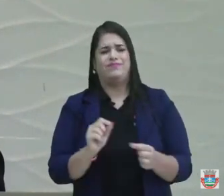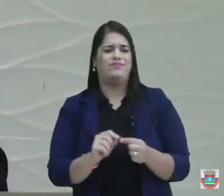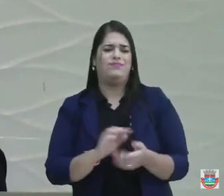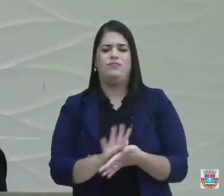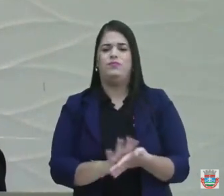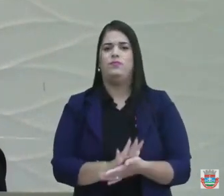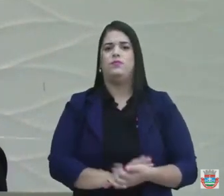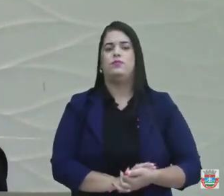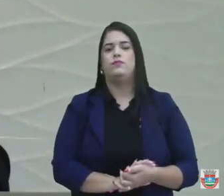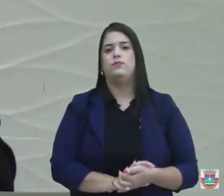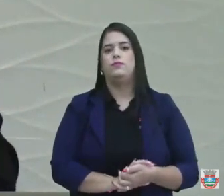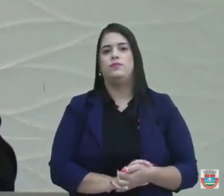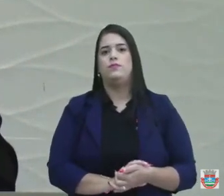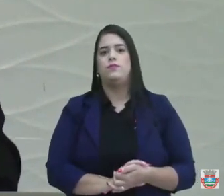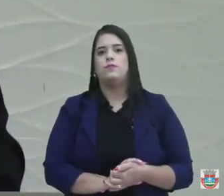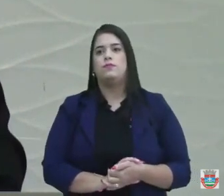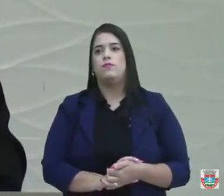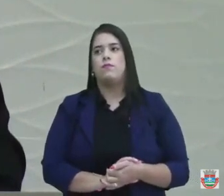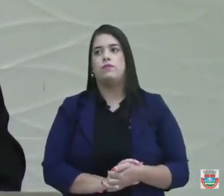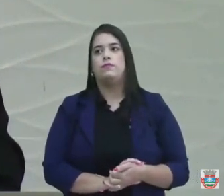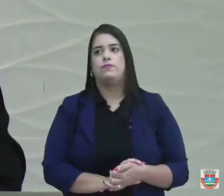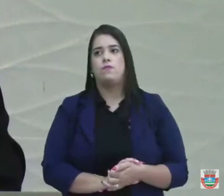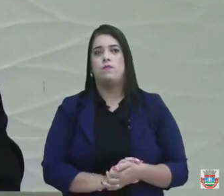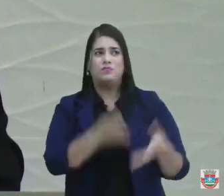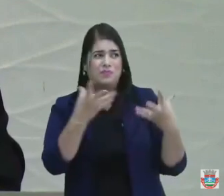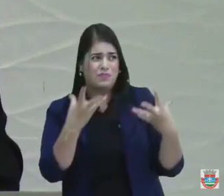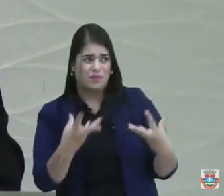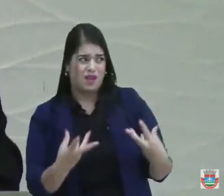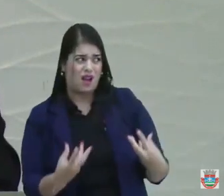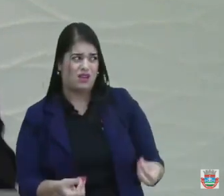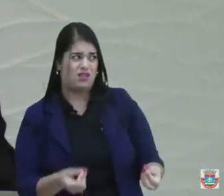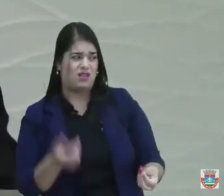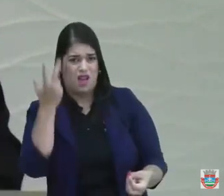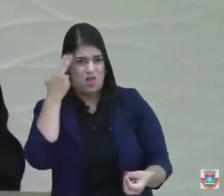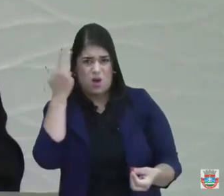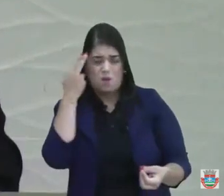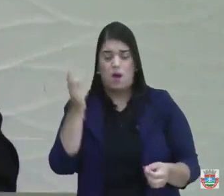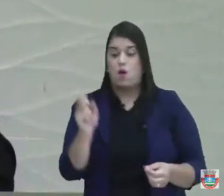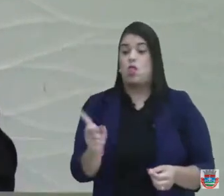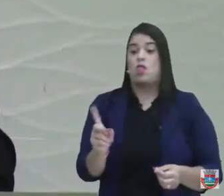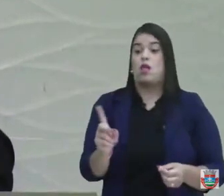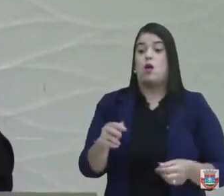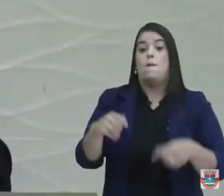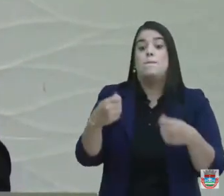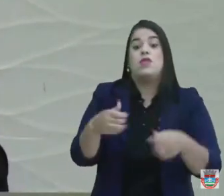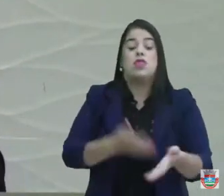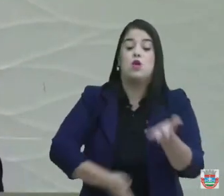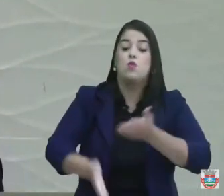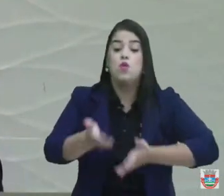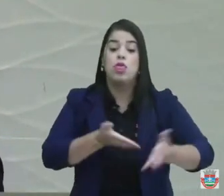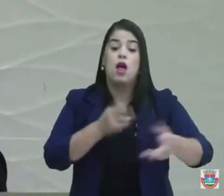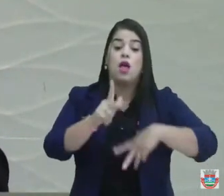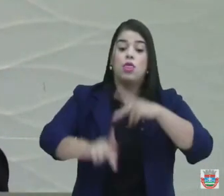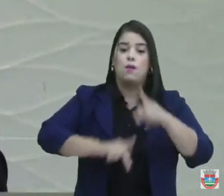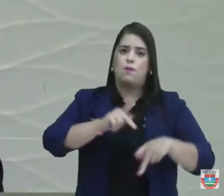Não vamos passar a mão na cabeça de ninguém, não. Vamos botar para que atenda o povo, atender a nossa população.